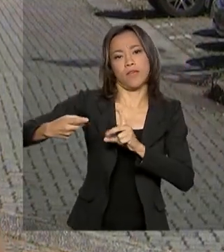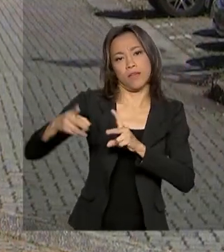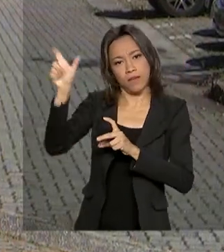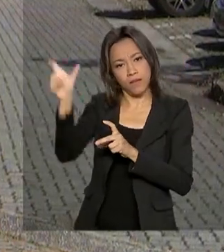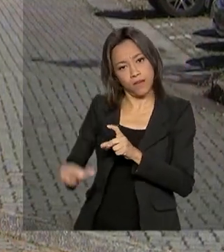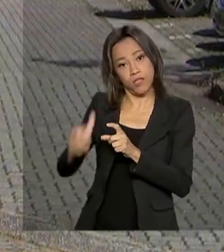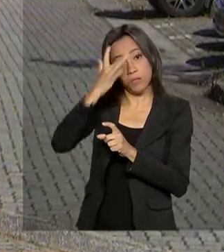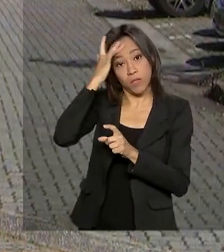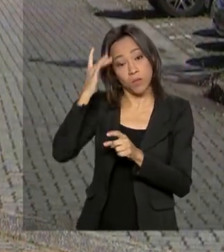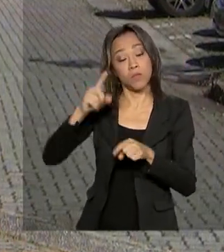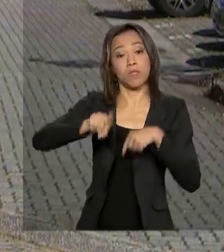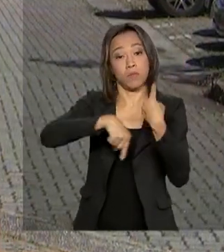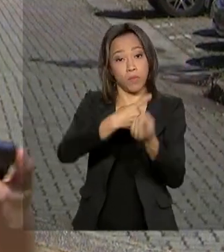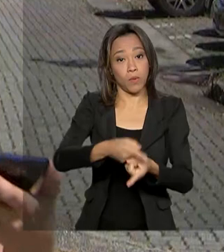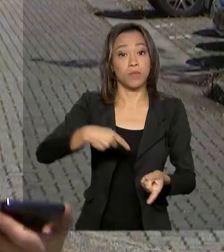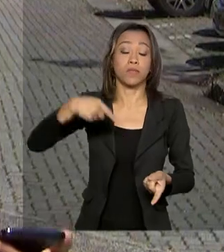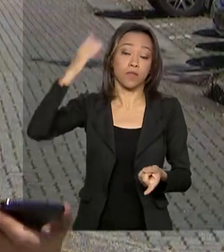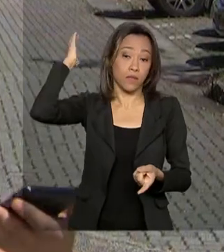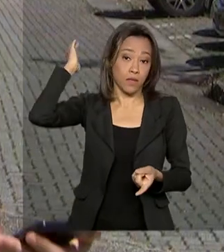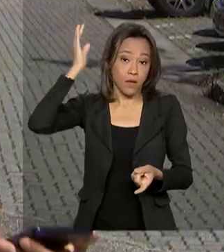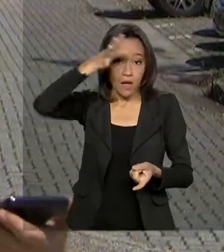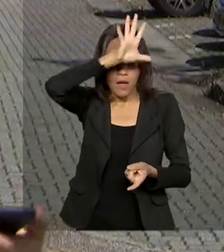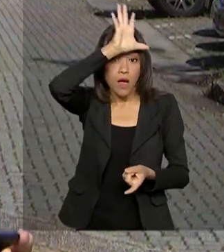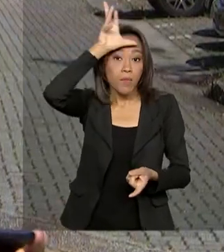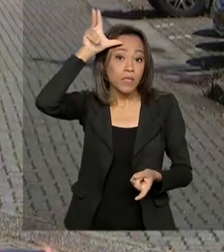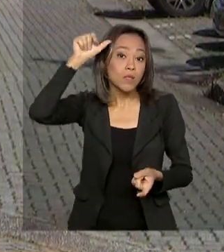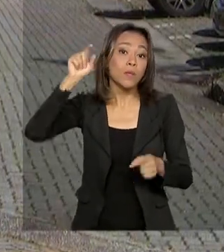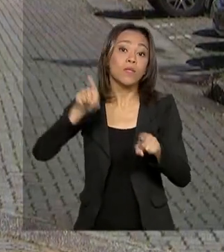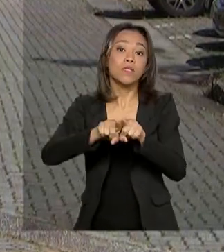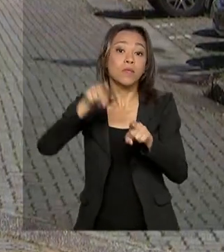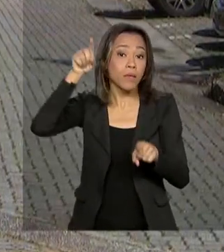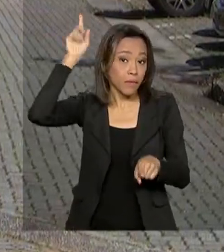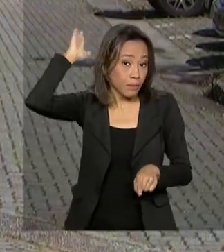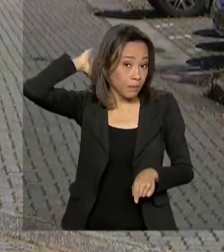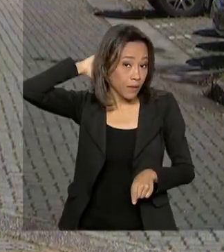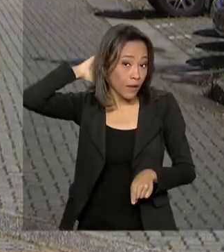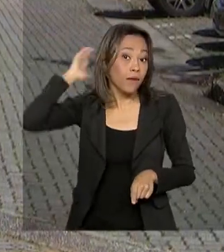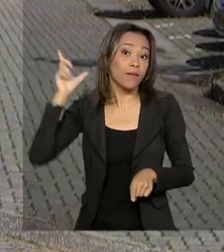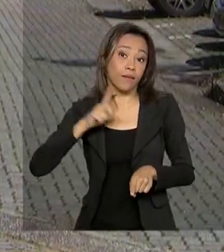Amazonas e Pará, porque são estados do norte, então tem aquela questão da imigração venezuelana.